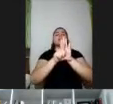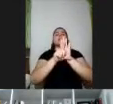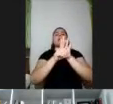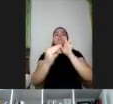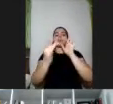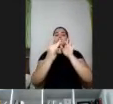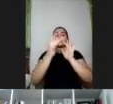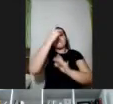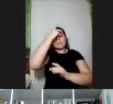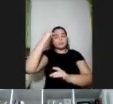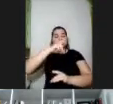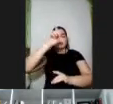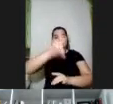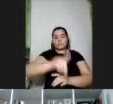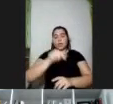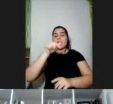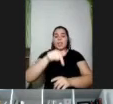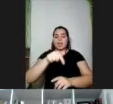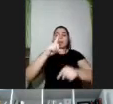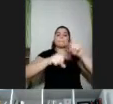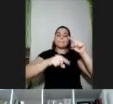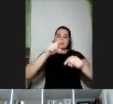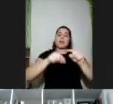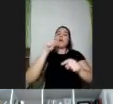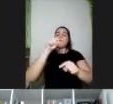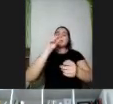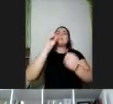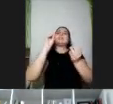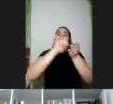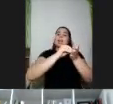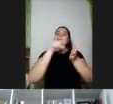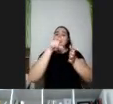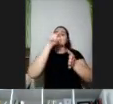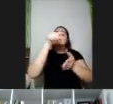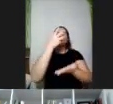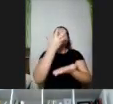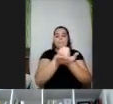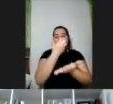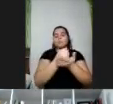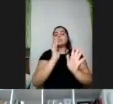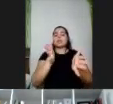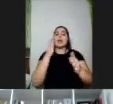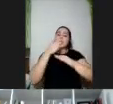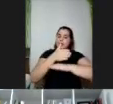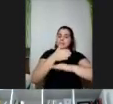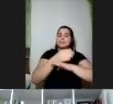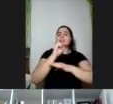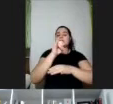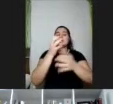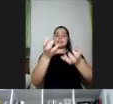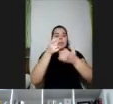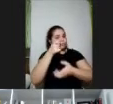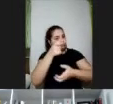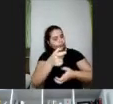não vou ler tudo, esse material vai ficar disponível, então a gente deixou aqui mais para vocês poderem depois ter acesso, quem tiver interesse e depois